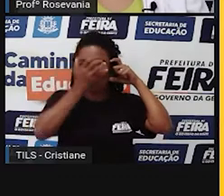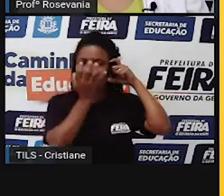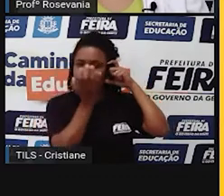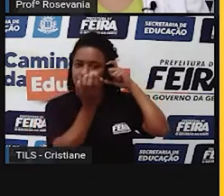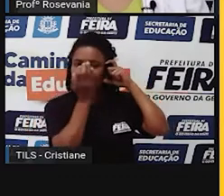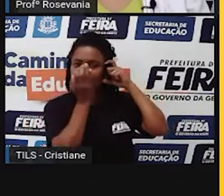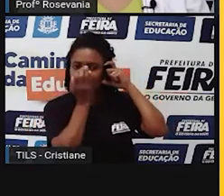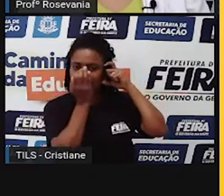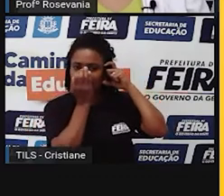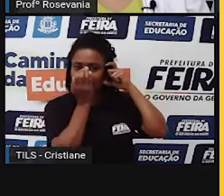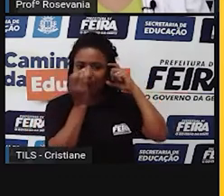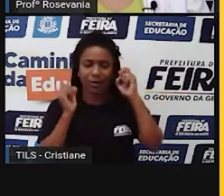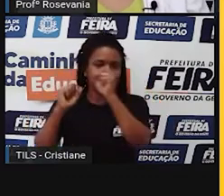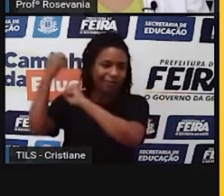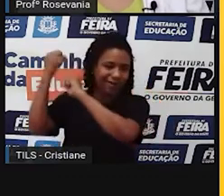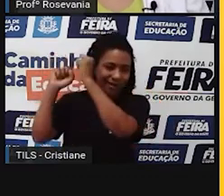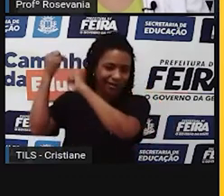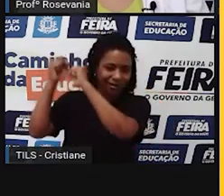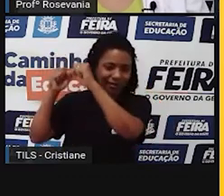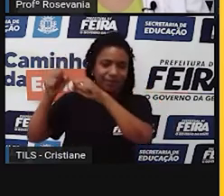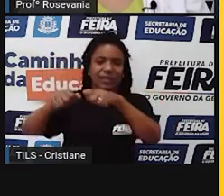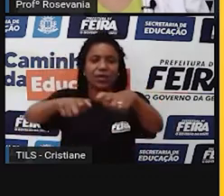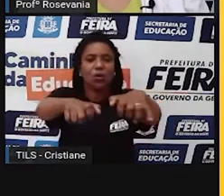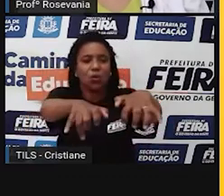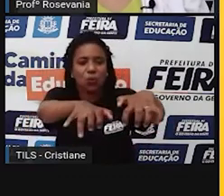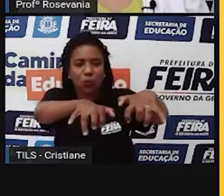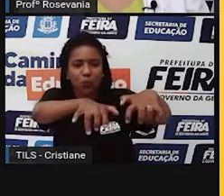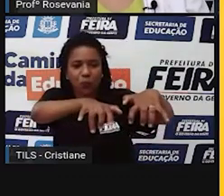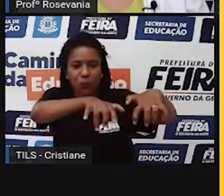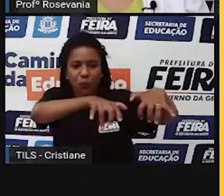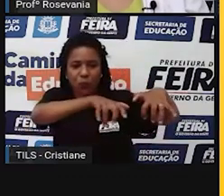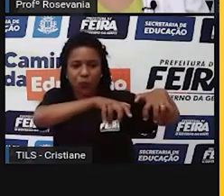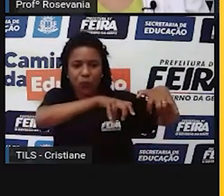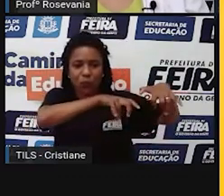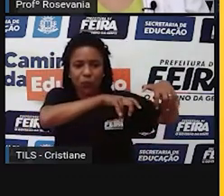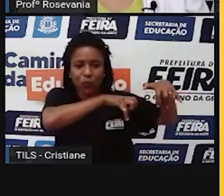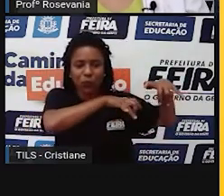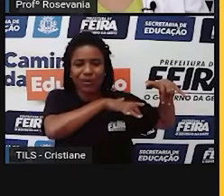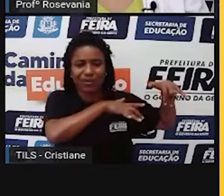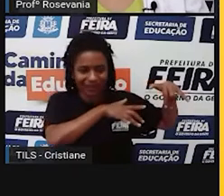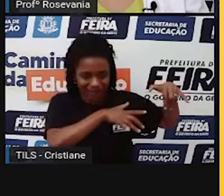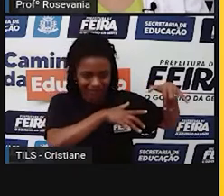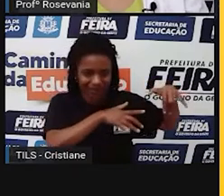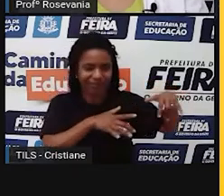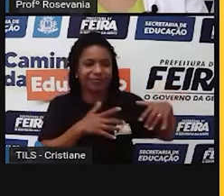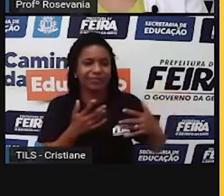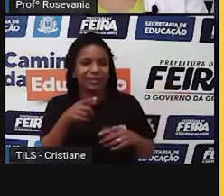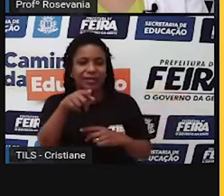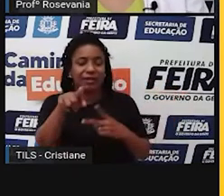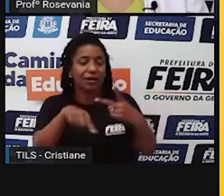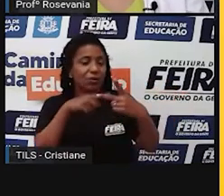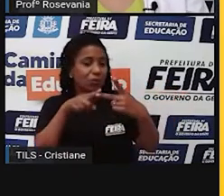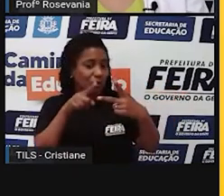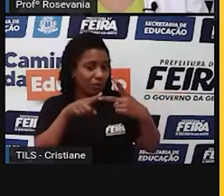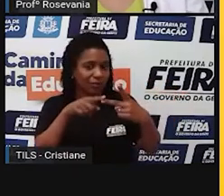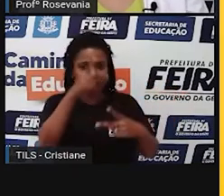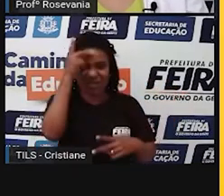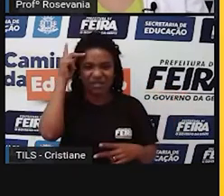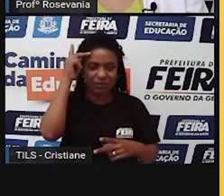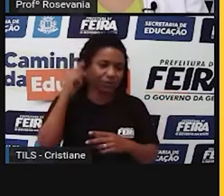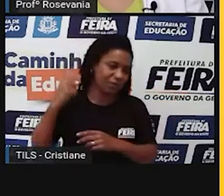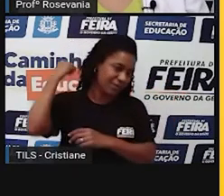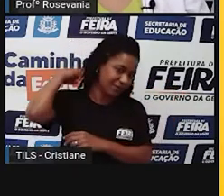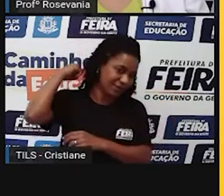fazendo isso. Na lavoura base familiar, é aquela, né? Uma pessoa só que sai borrifando aí, né? Esse